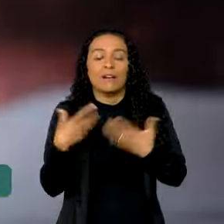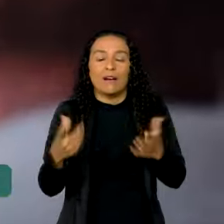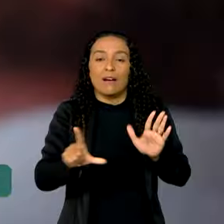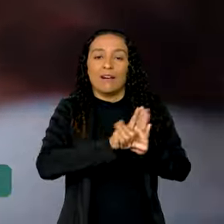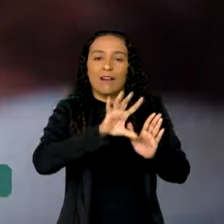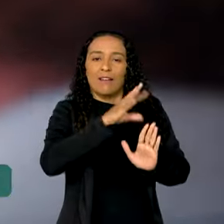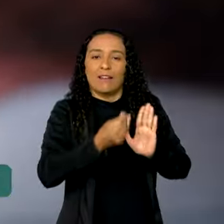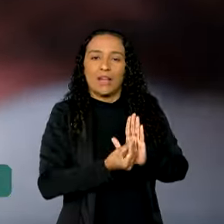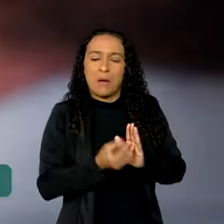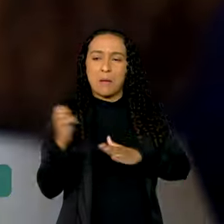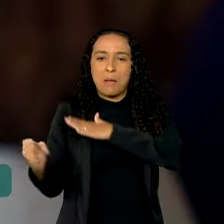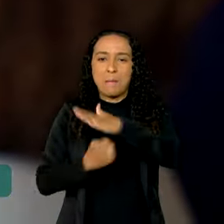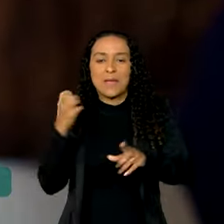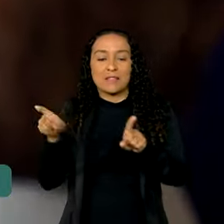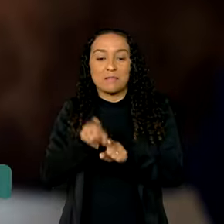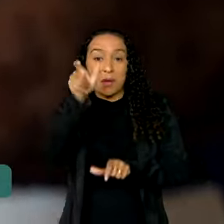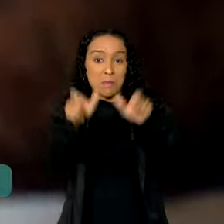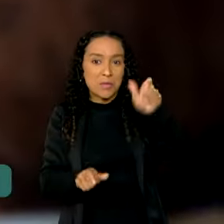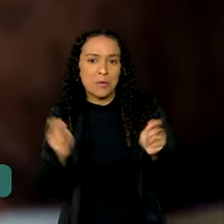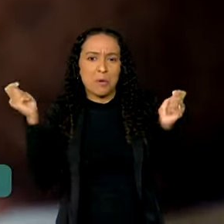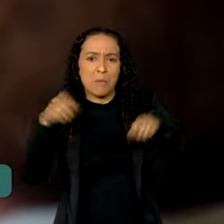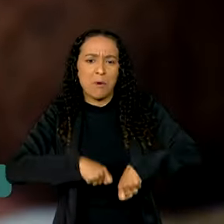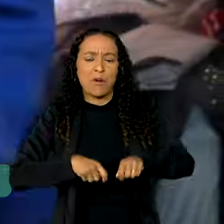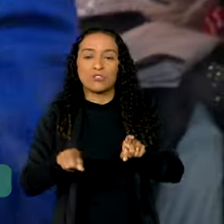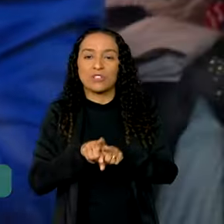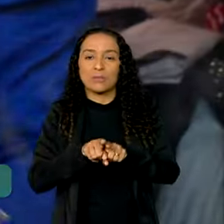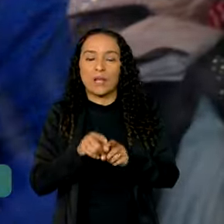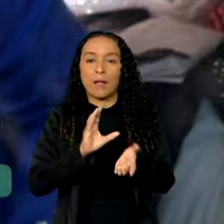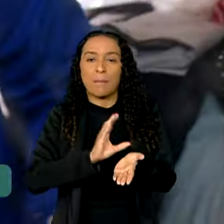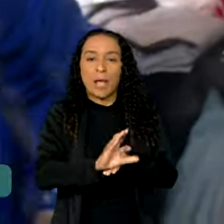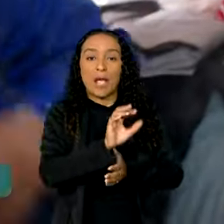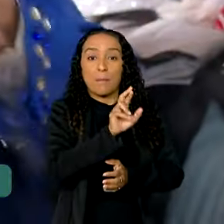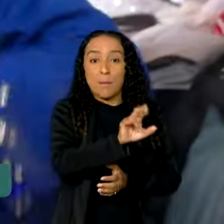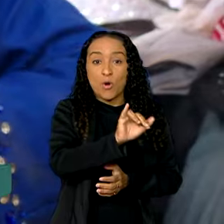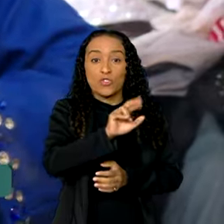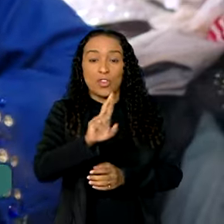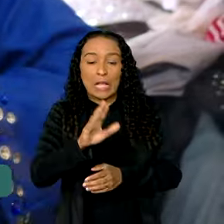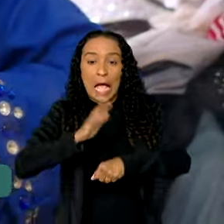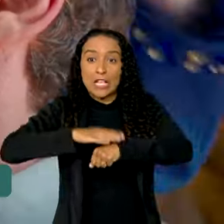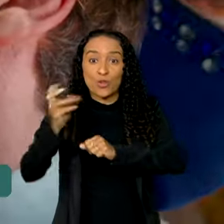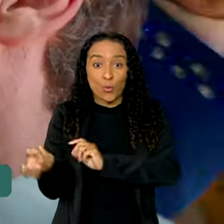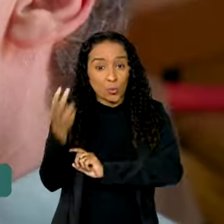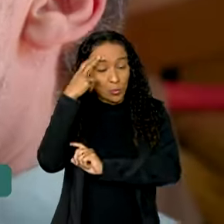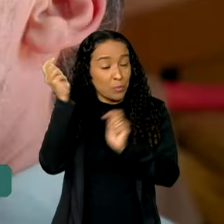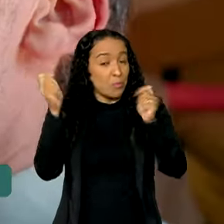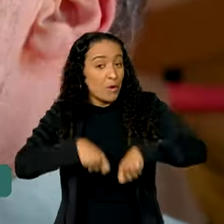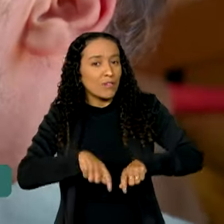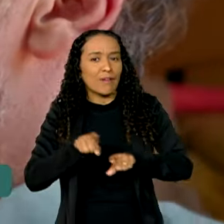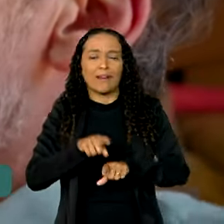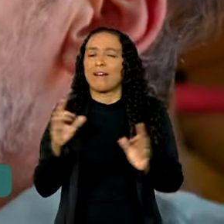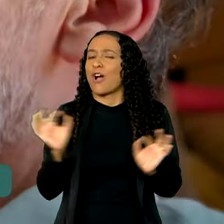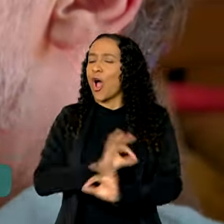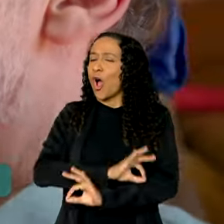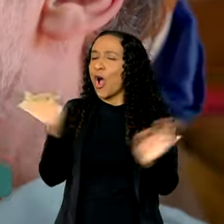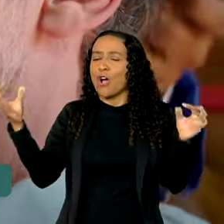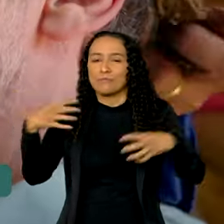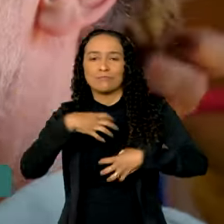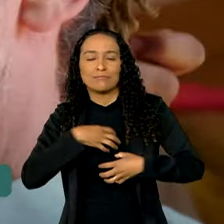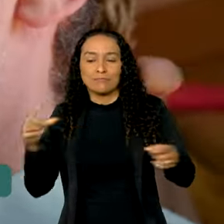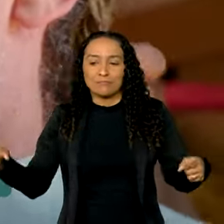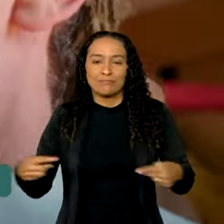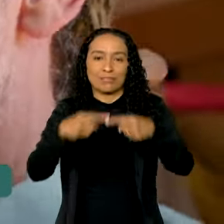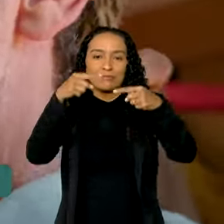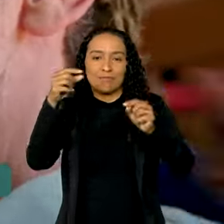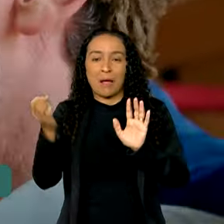Rouanet, empresas e também cidadãos podem aplicar parte do imposto de renda em ações culturais. É uma excelente maneira de associar